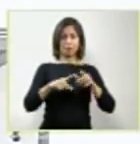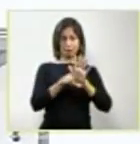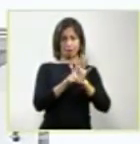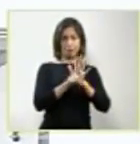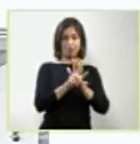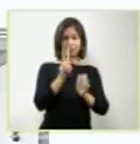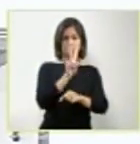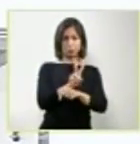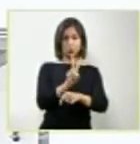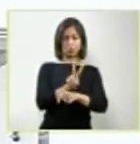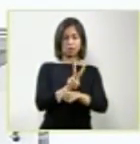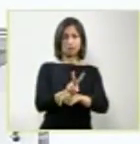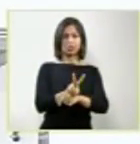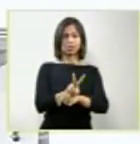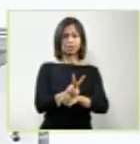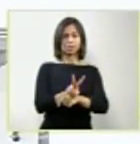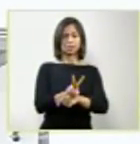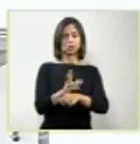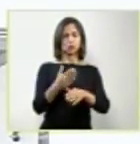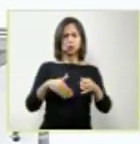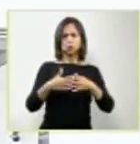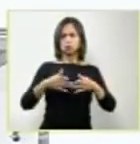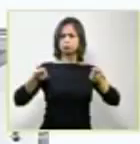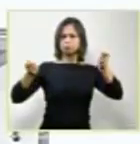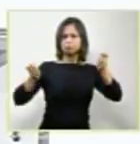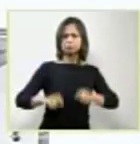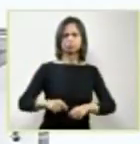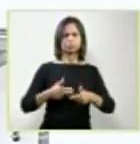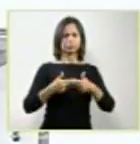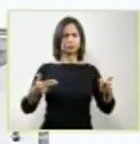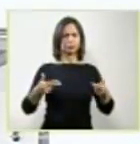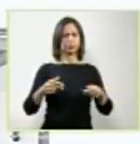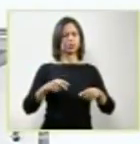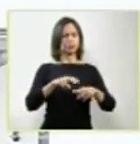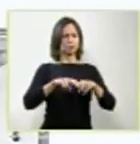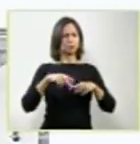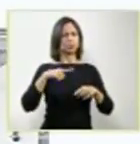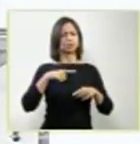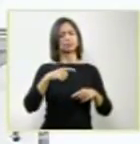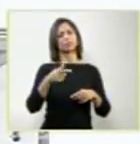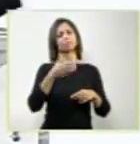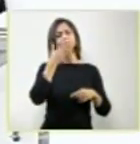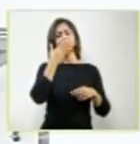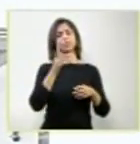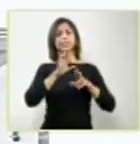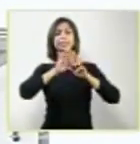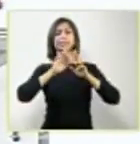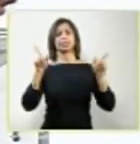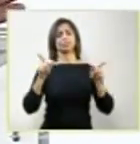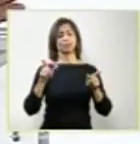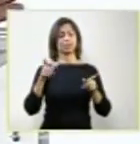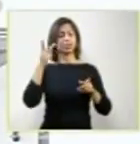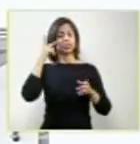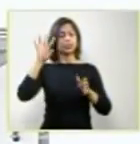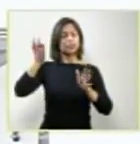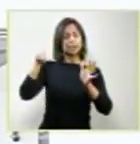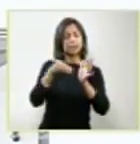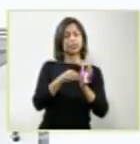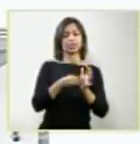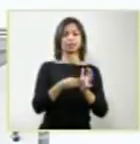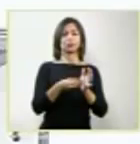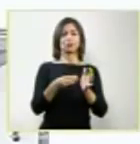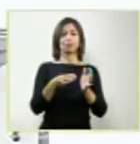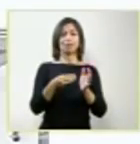sentido de ter toda a potencialidade. E por isso a sua atipicidade no enquadramento penal, porque